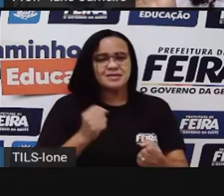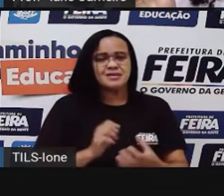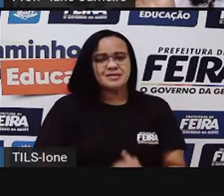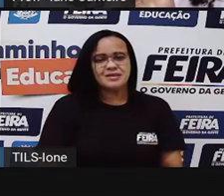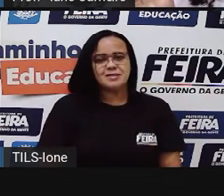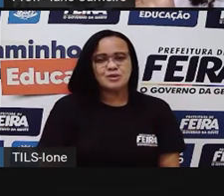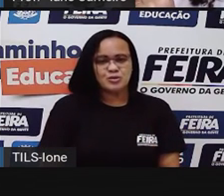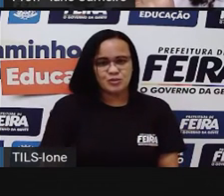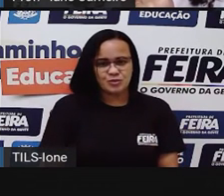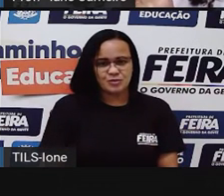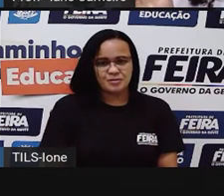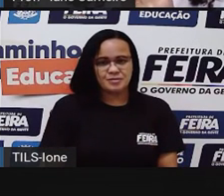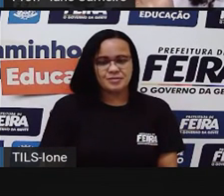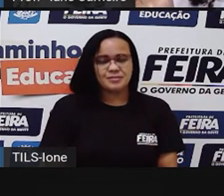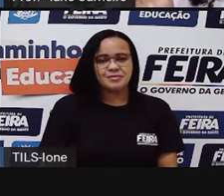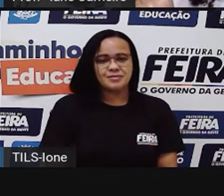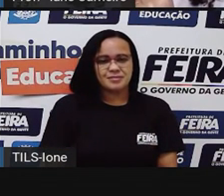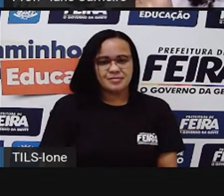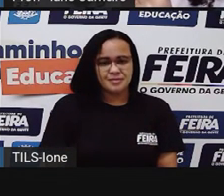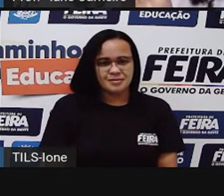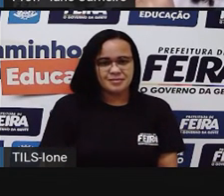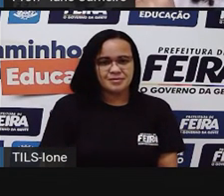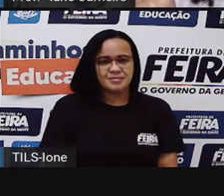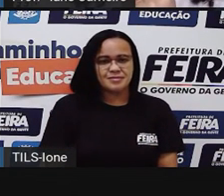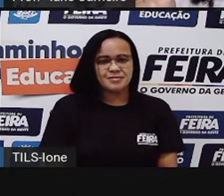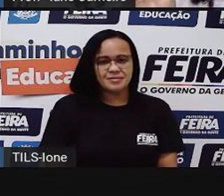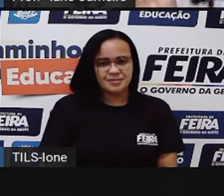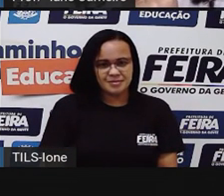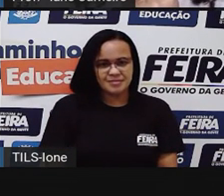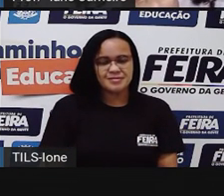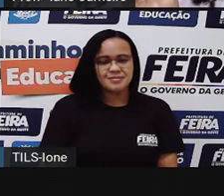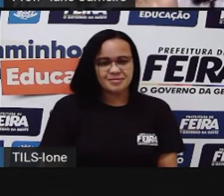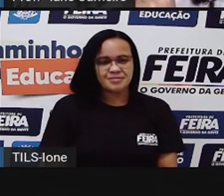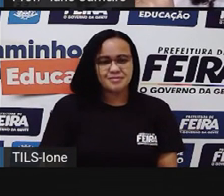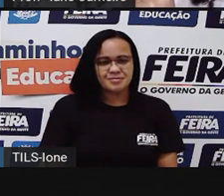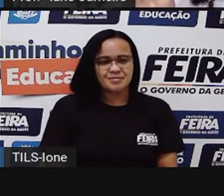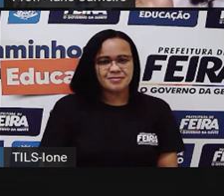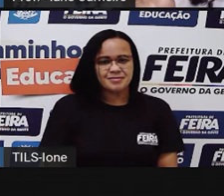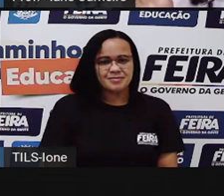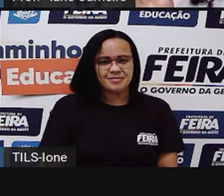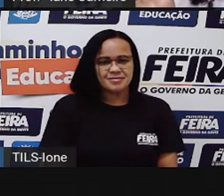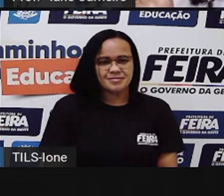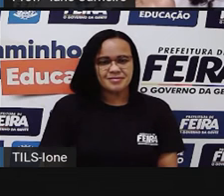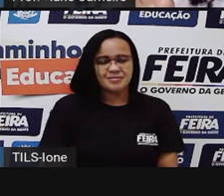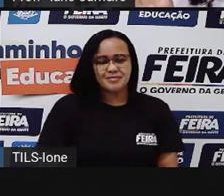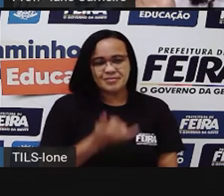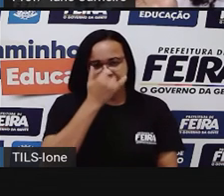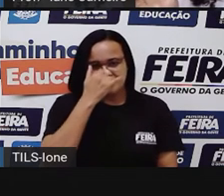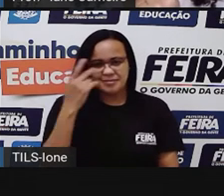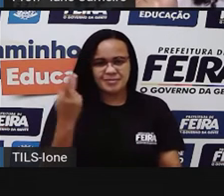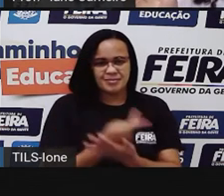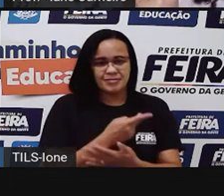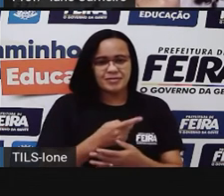Deixa eu ver. Ah, já sei onde que está. O carro. Já sabe onde é que está o carro?